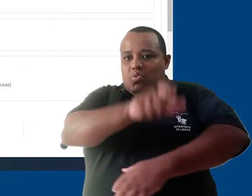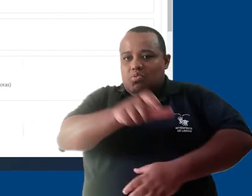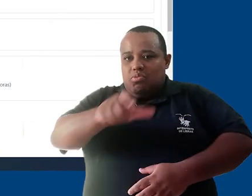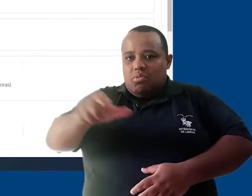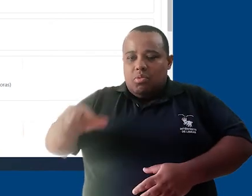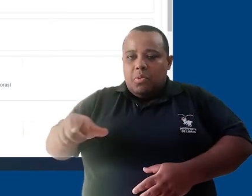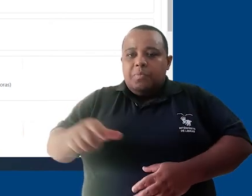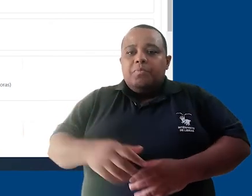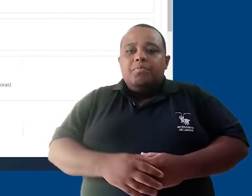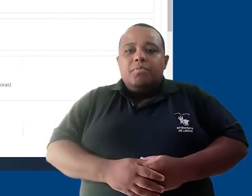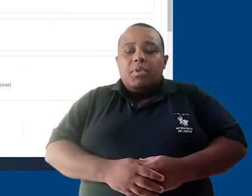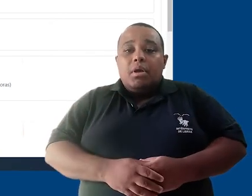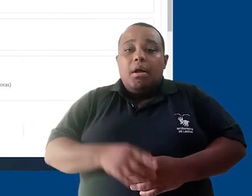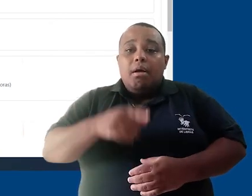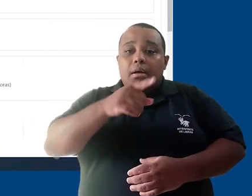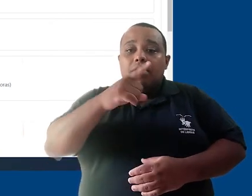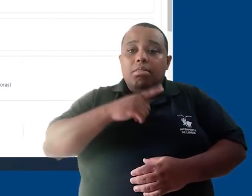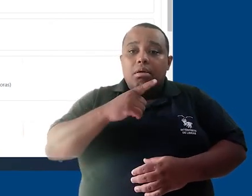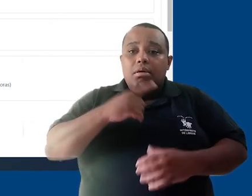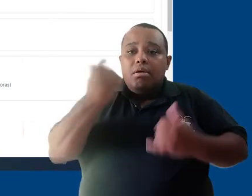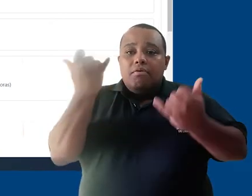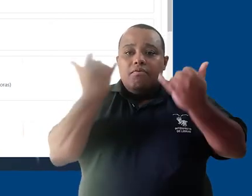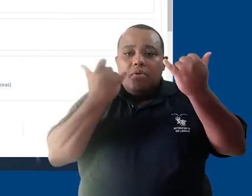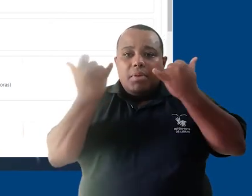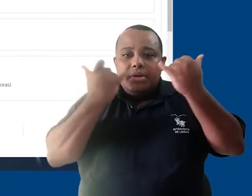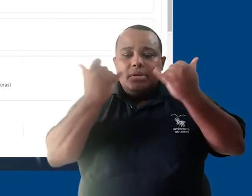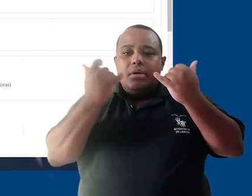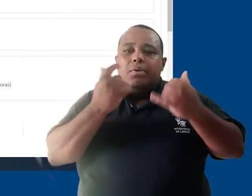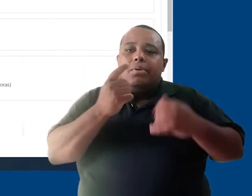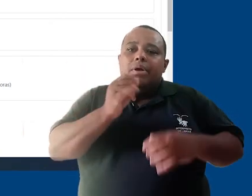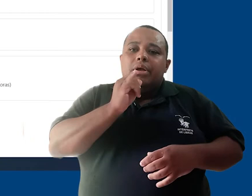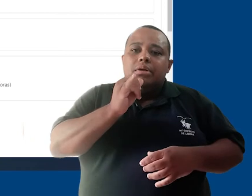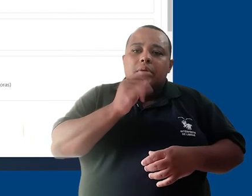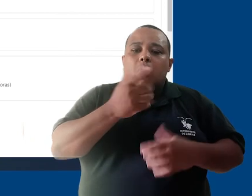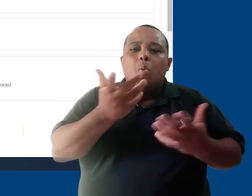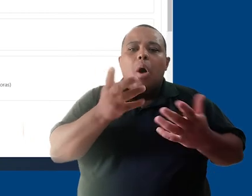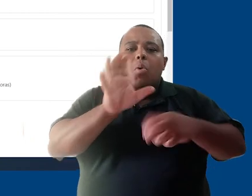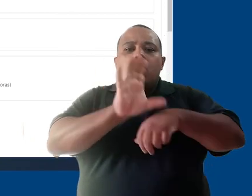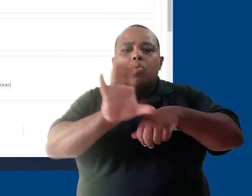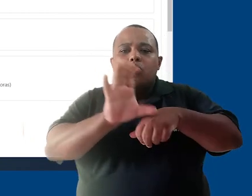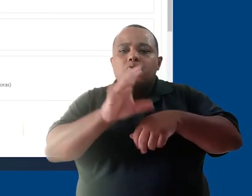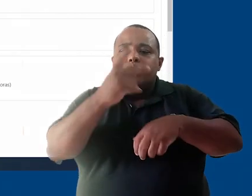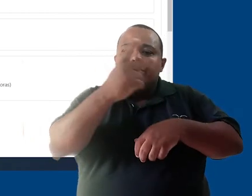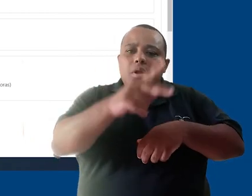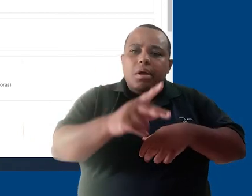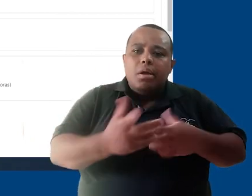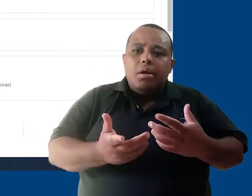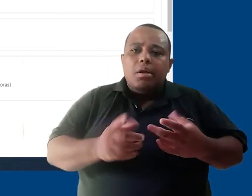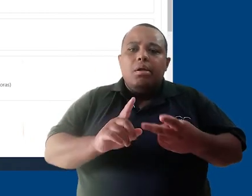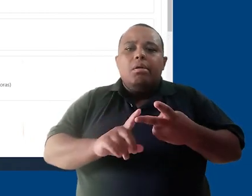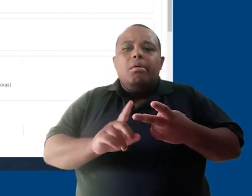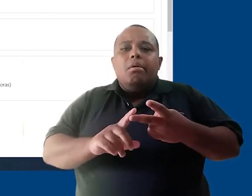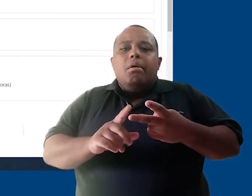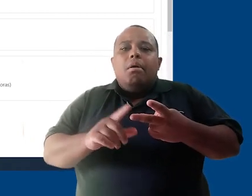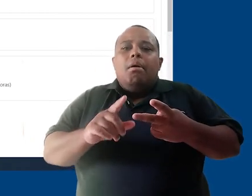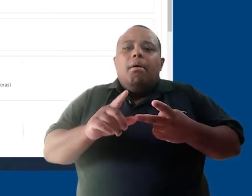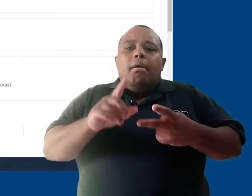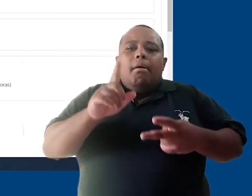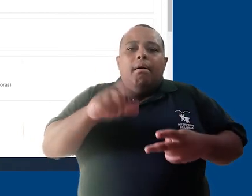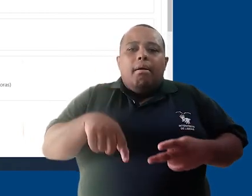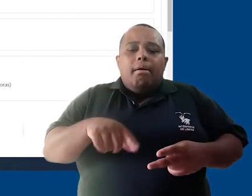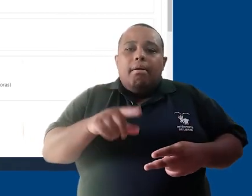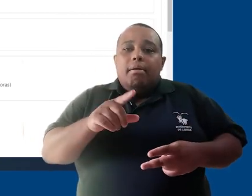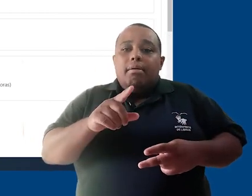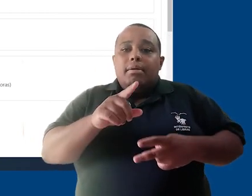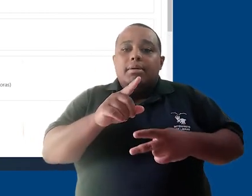selecionado. Aqui, além de dados como em que cursos esse usuário está inscrito, no caso, cursos,